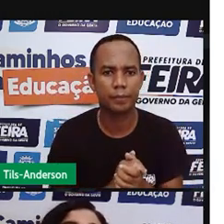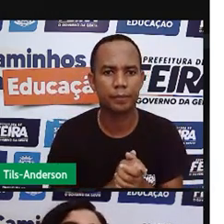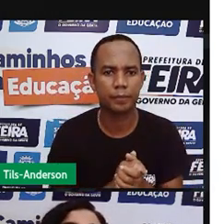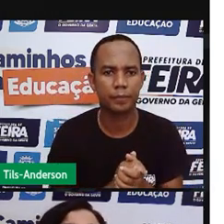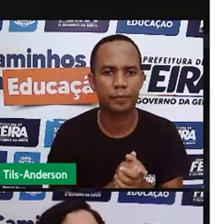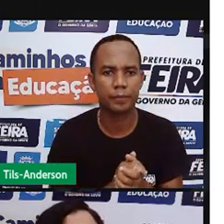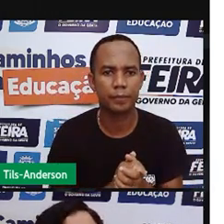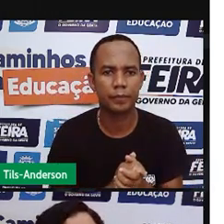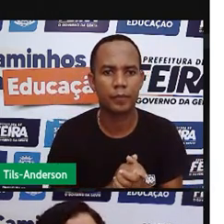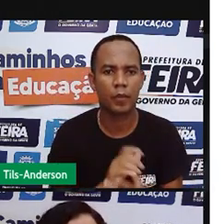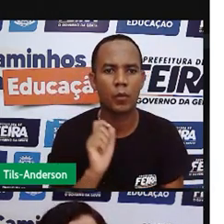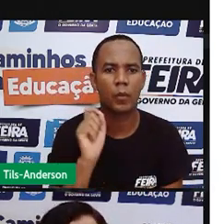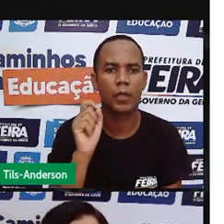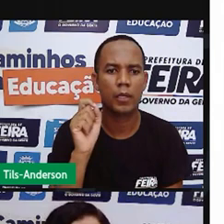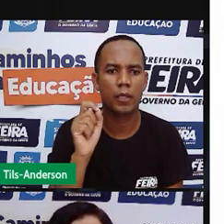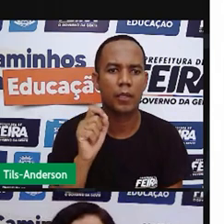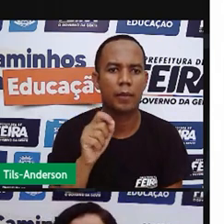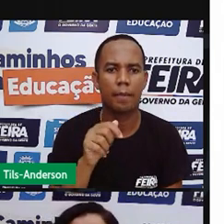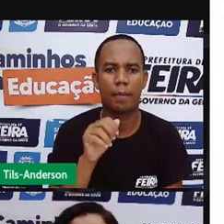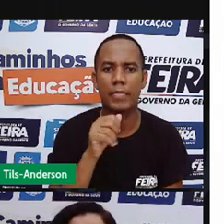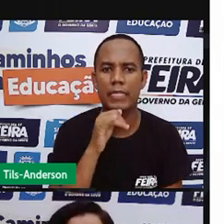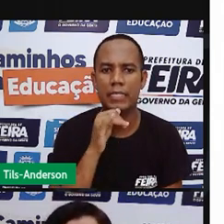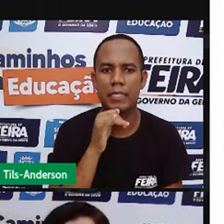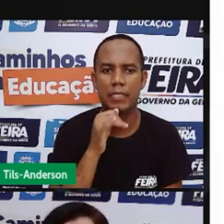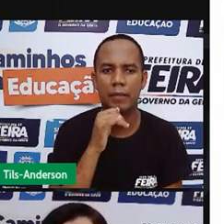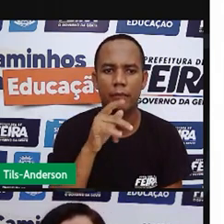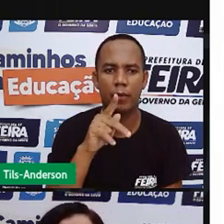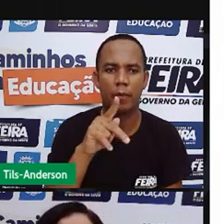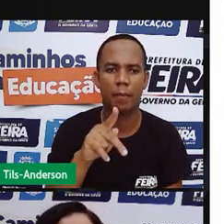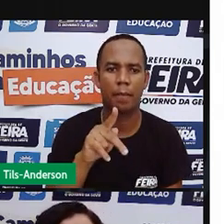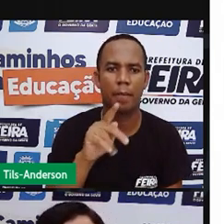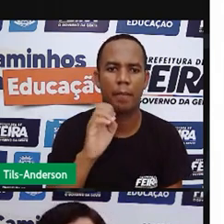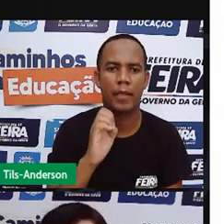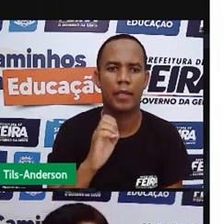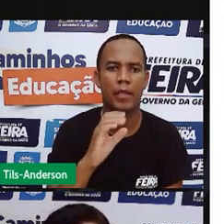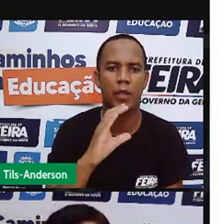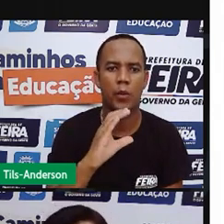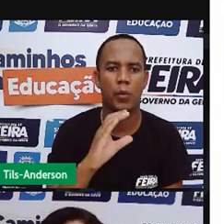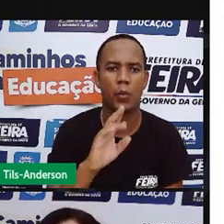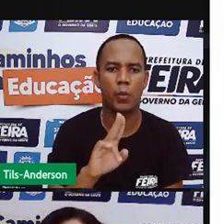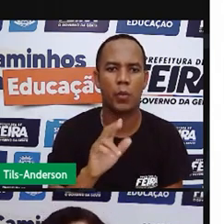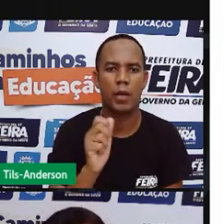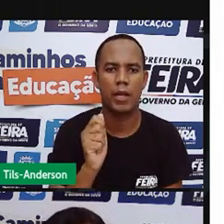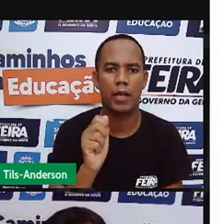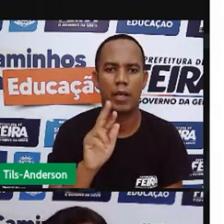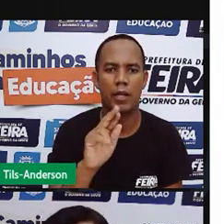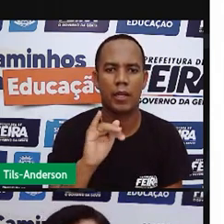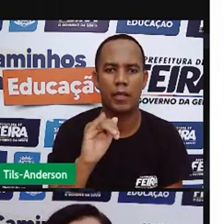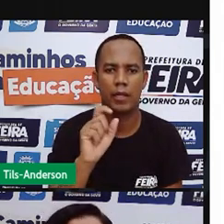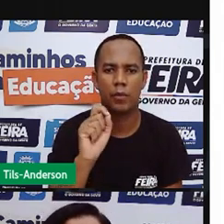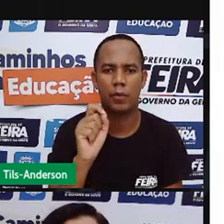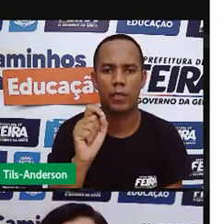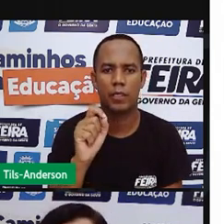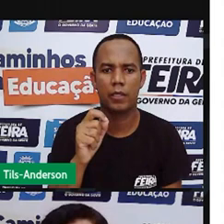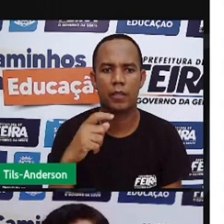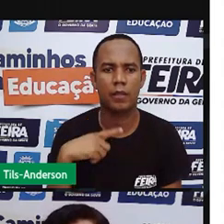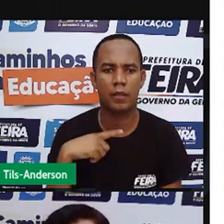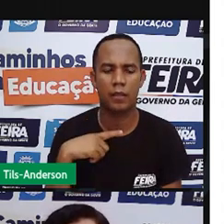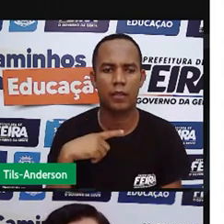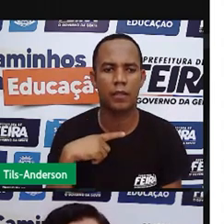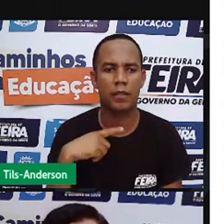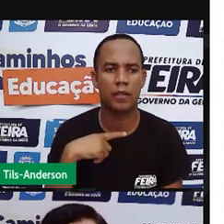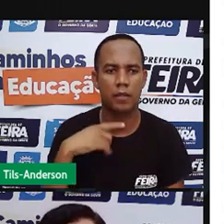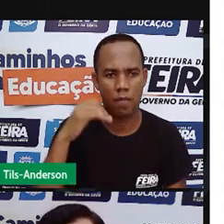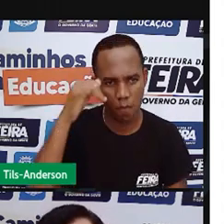A pecuária de corte é quando o pecuarista ou o criador cria aquele